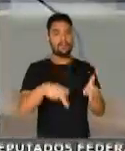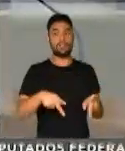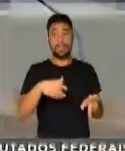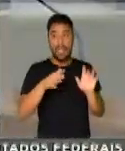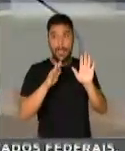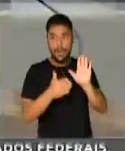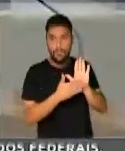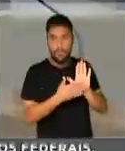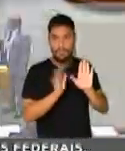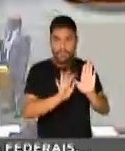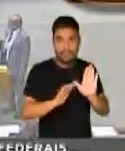encontra. Obrigada.